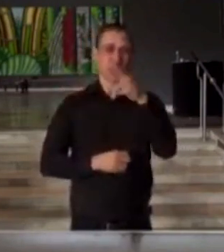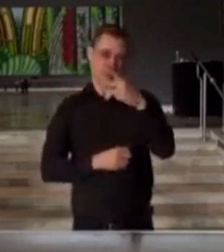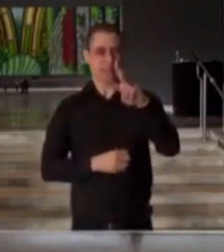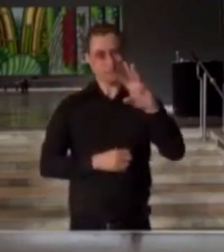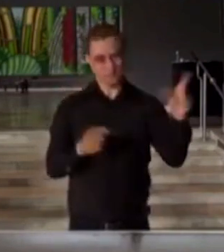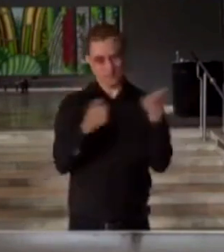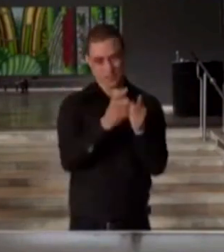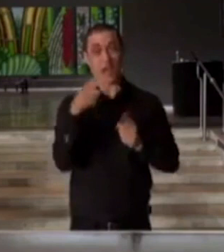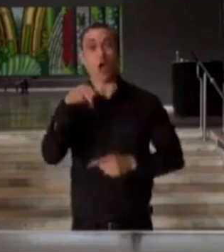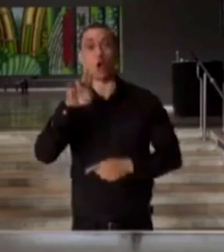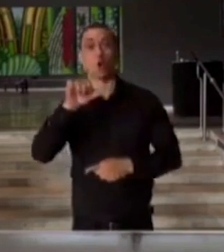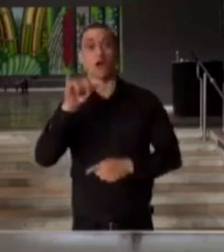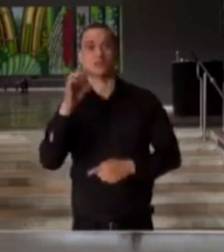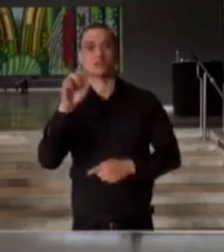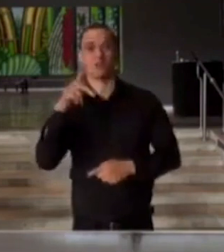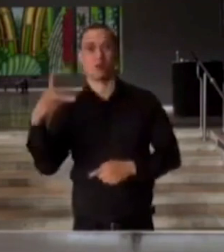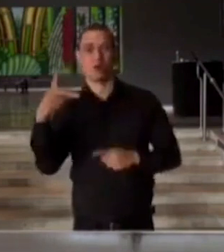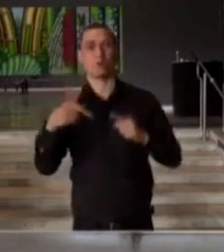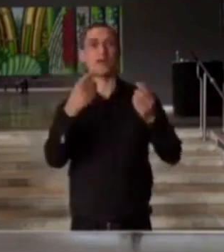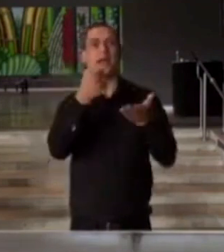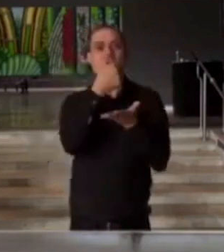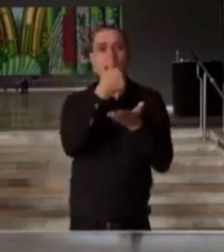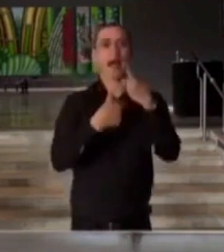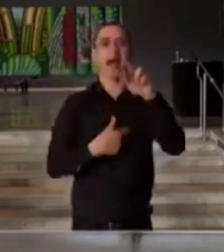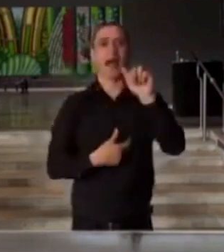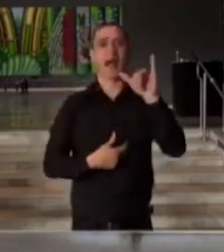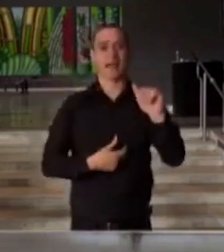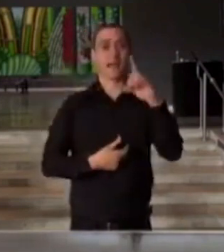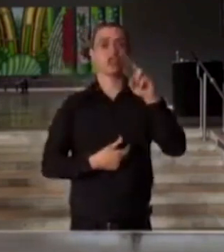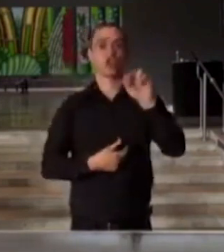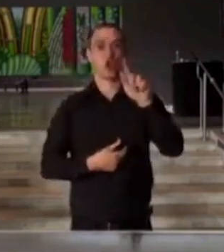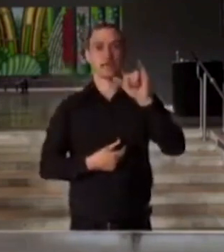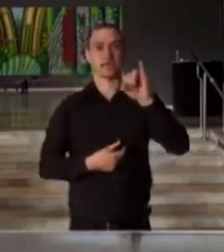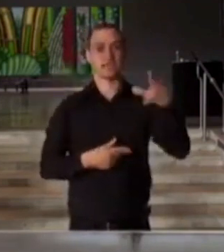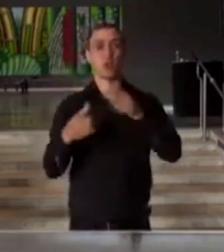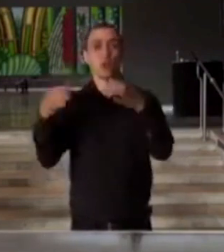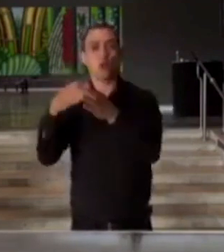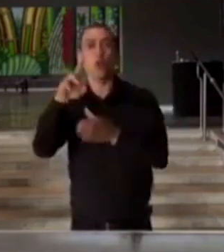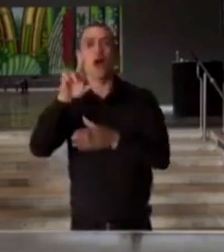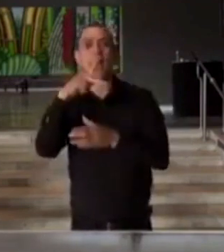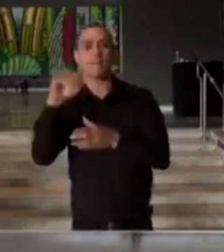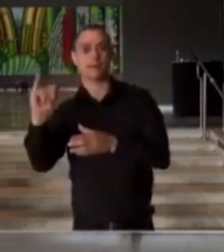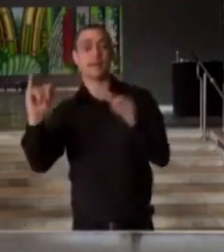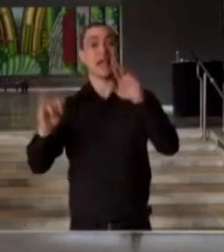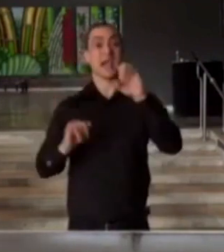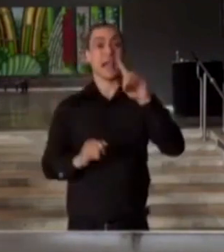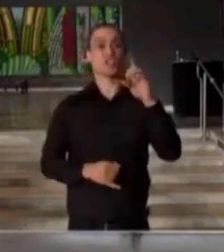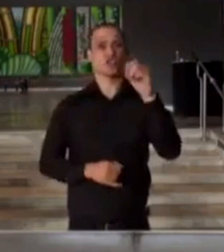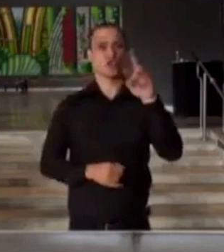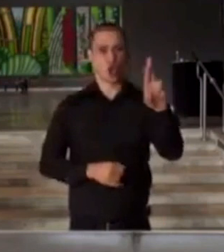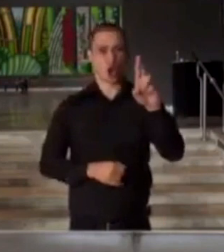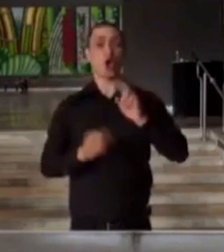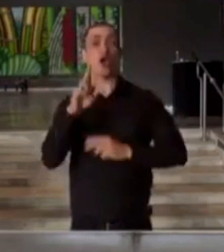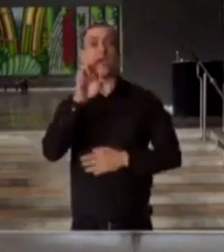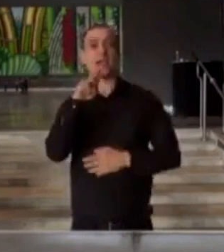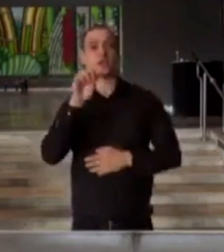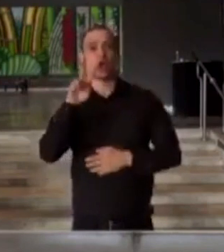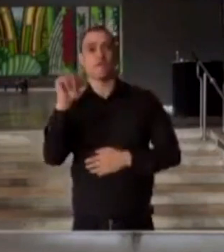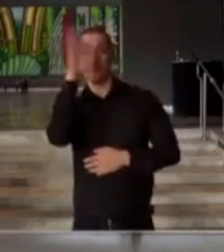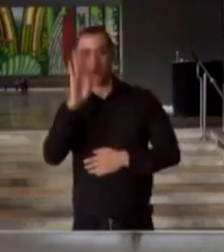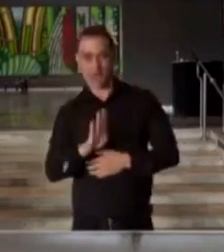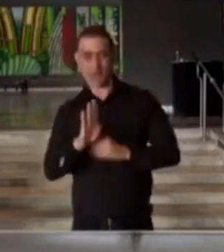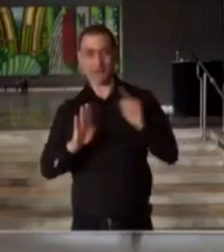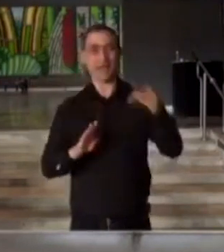a Qualicorp, a Raia Drogazil, a Rappi, a Redditor, a Renova BR, a Restock,